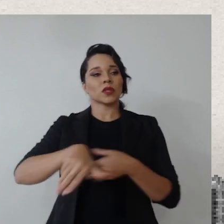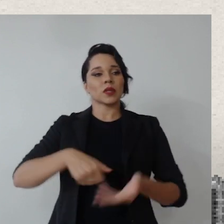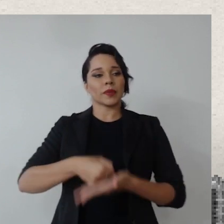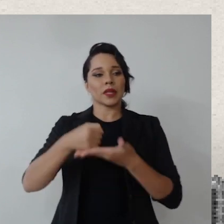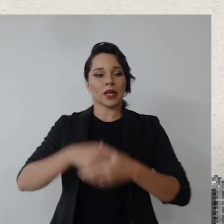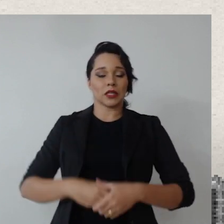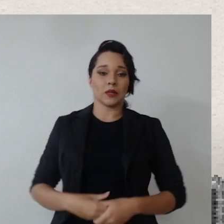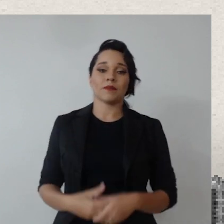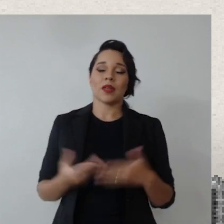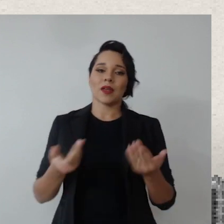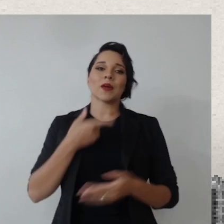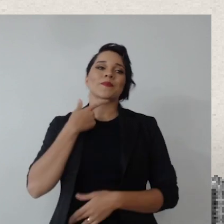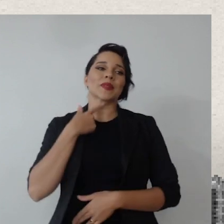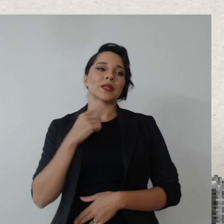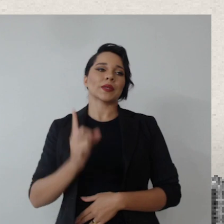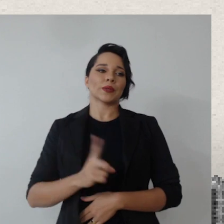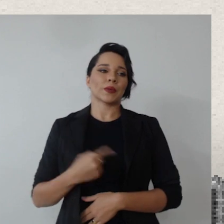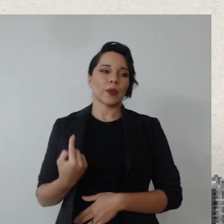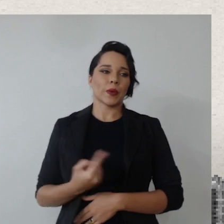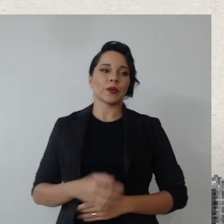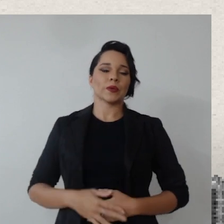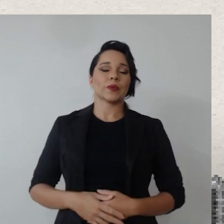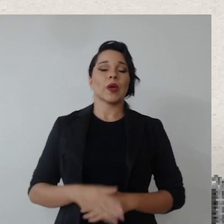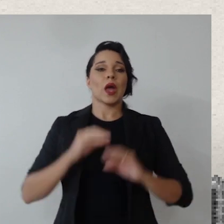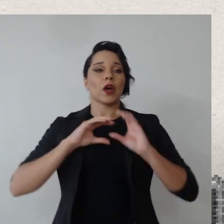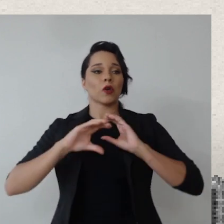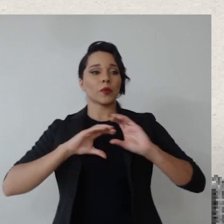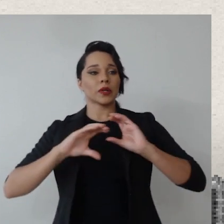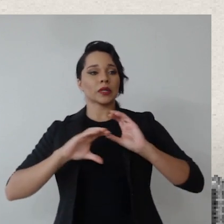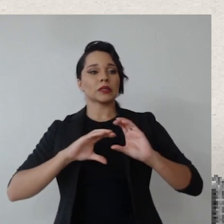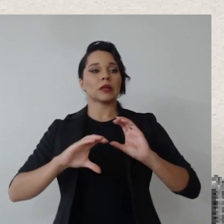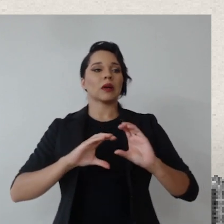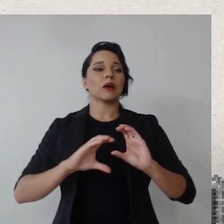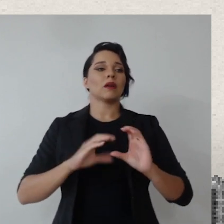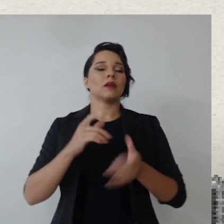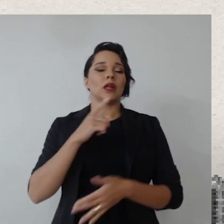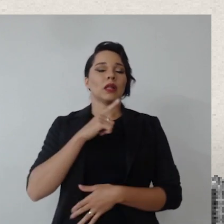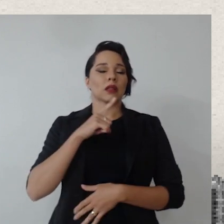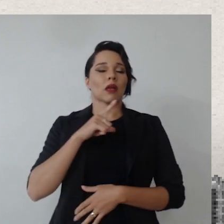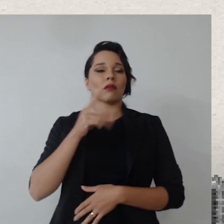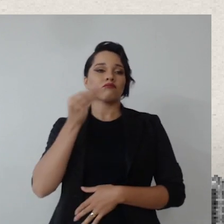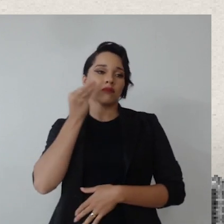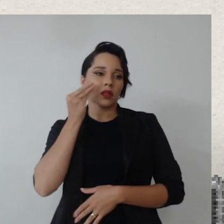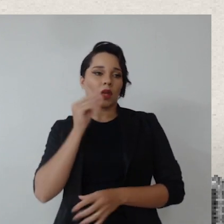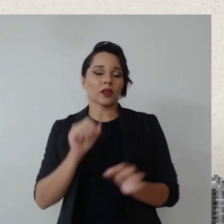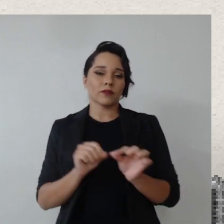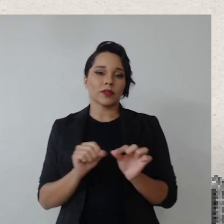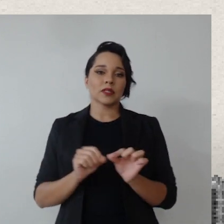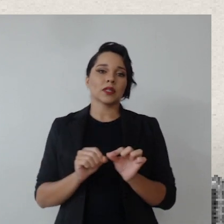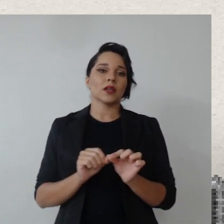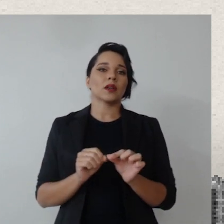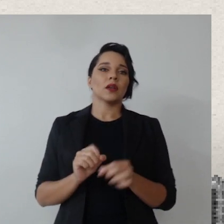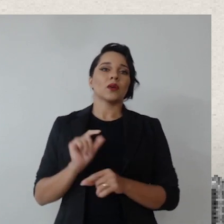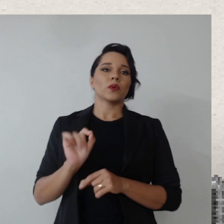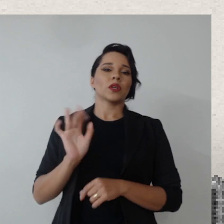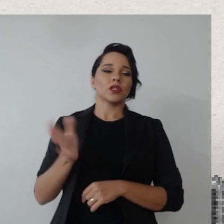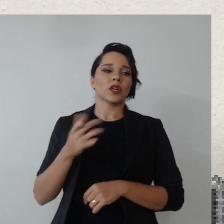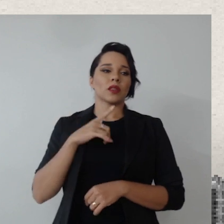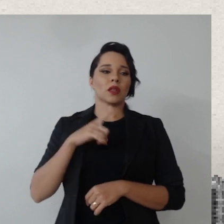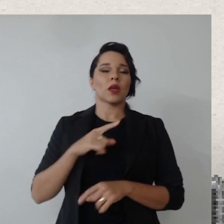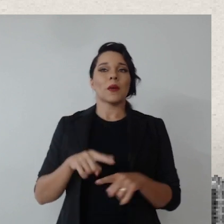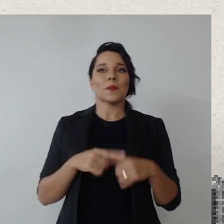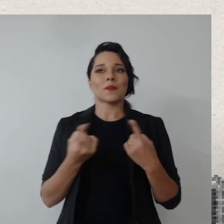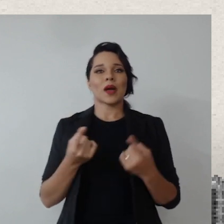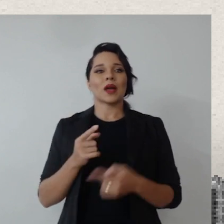da sustentabilidade, é um grande desejo nosso, a comunicação tem tentado fazer isso pelos meios que ela já